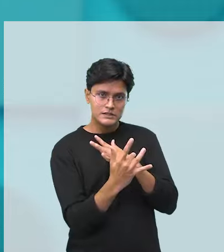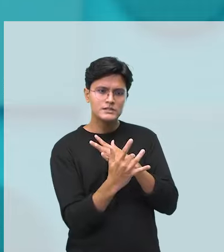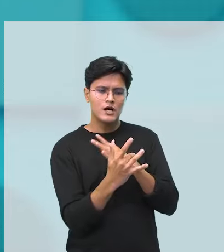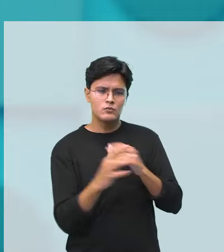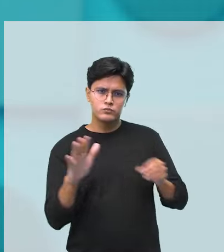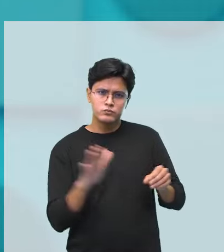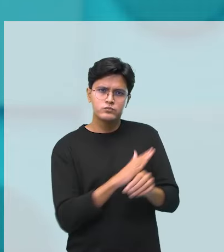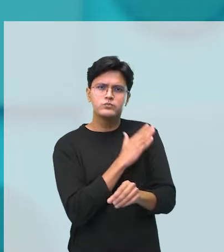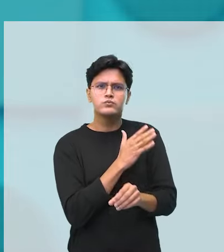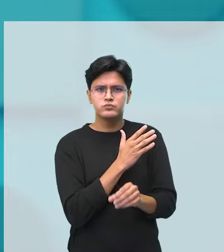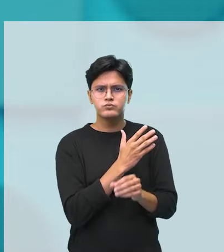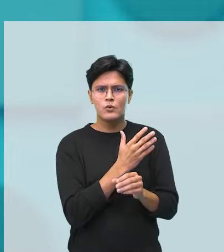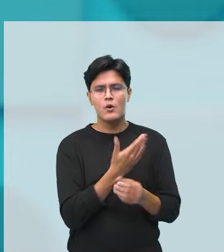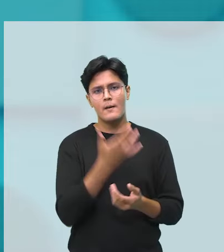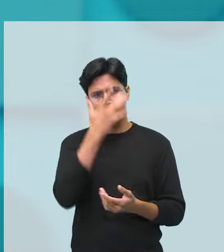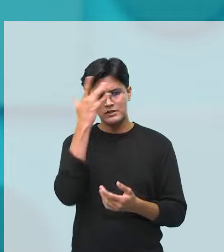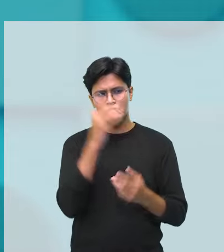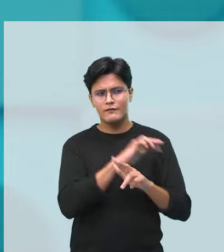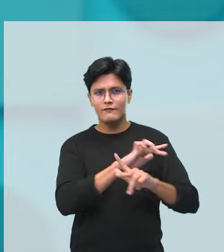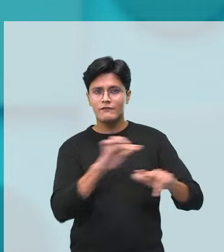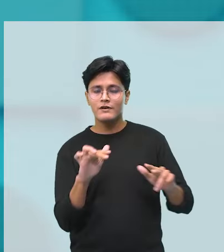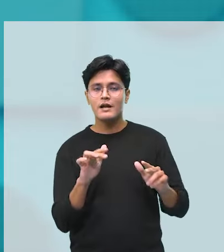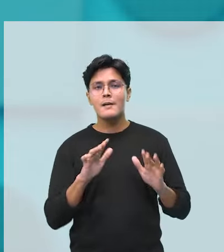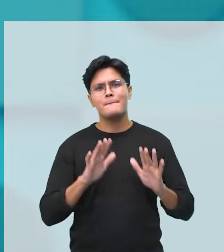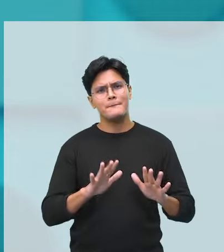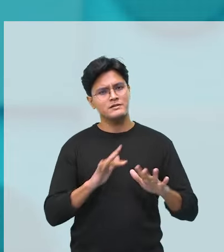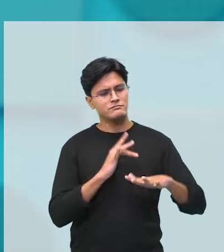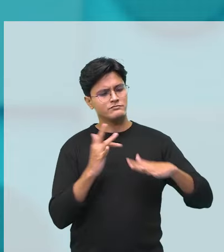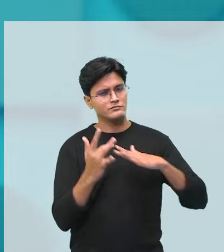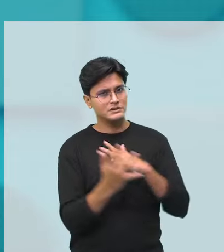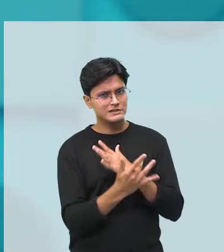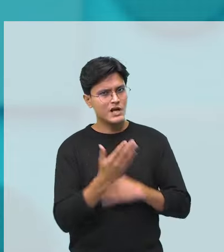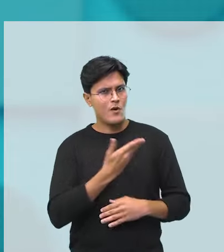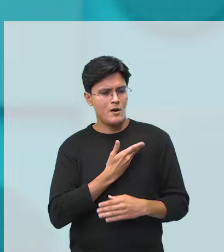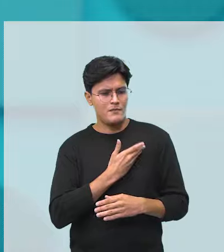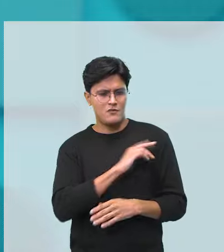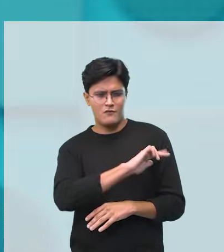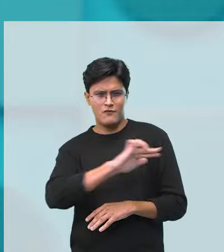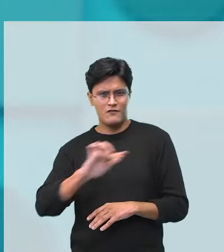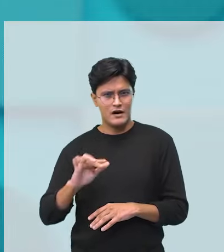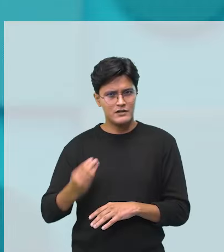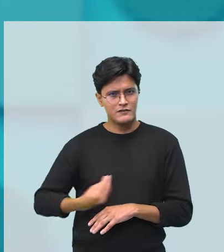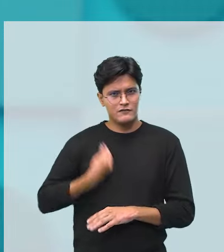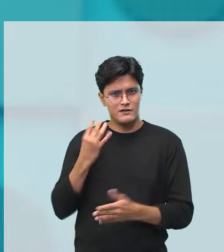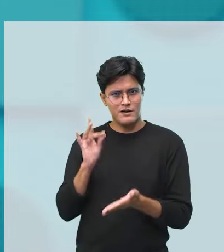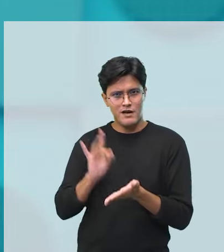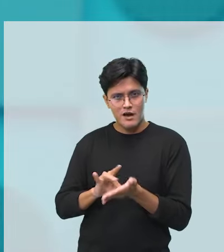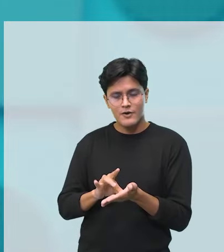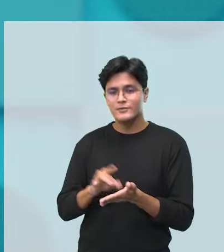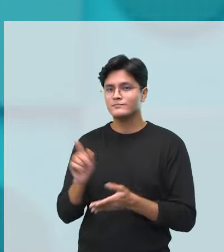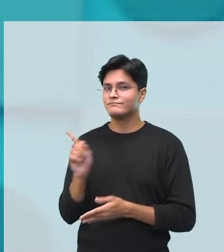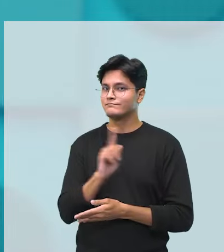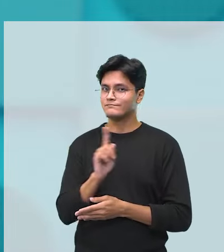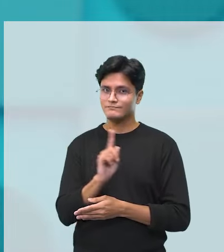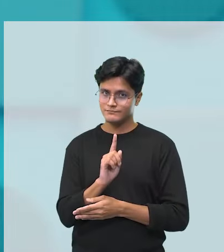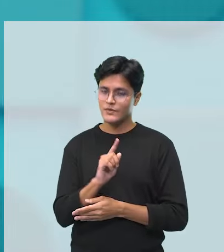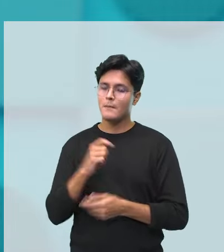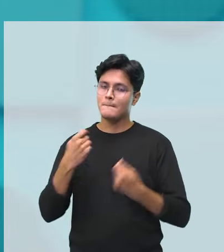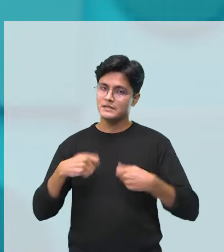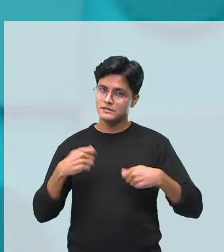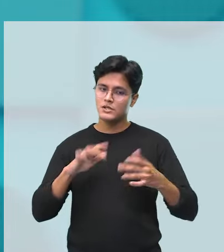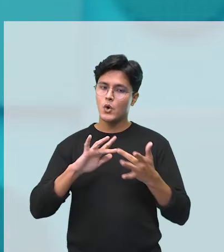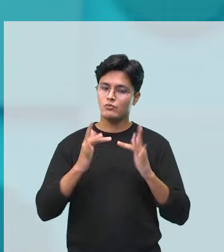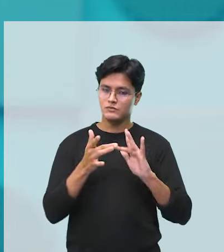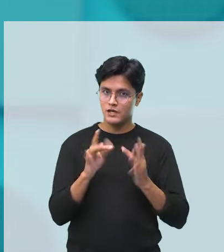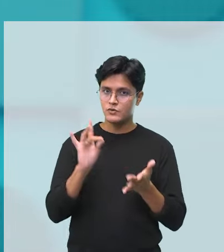social com vários amigos ali, não é vida real. Nós estamos falando aqui de vida real, de contato, de